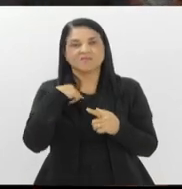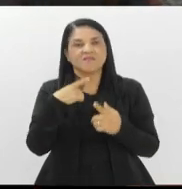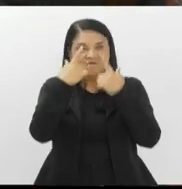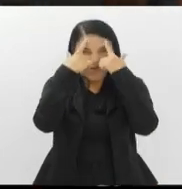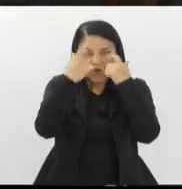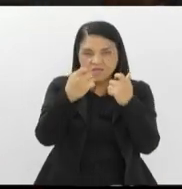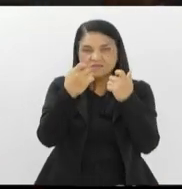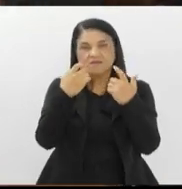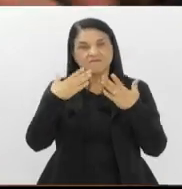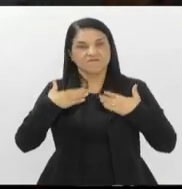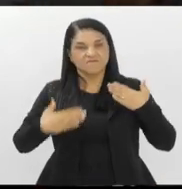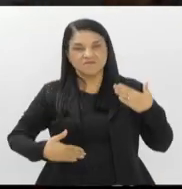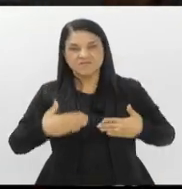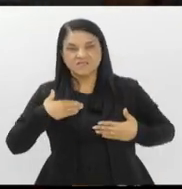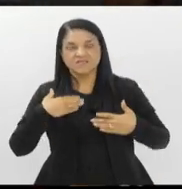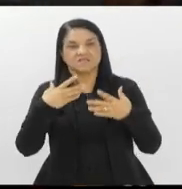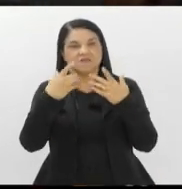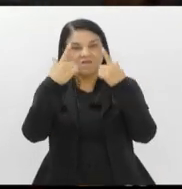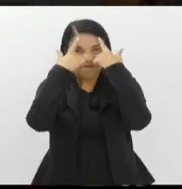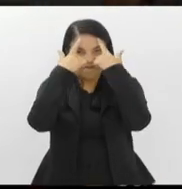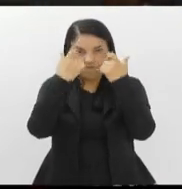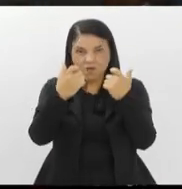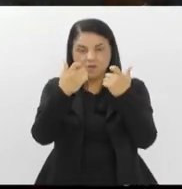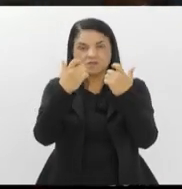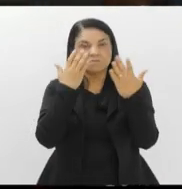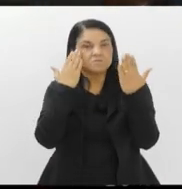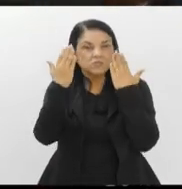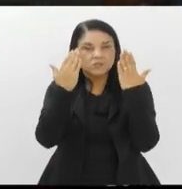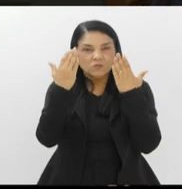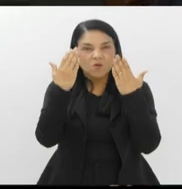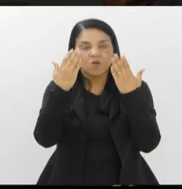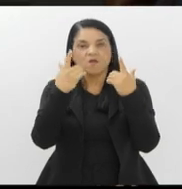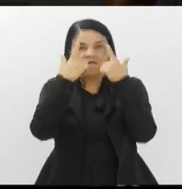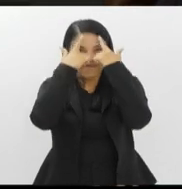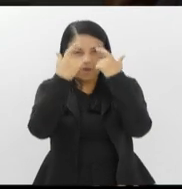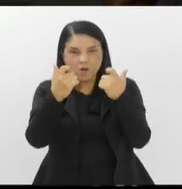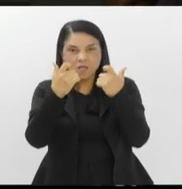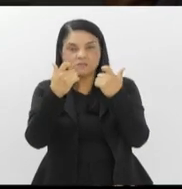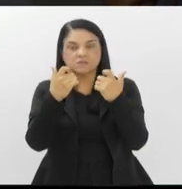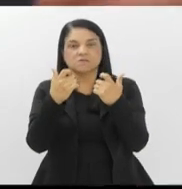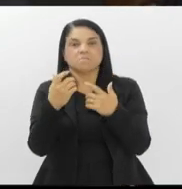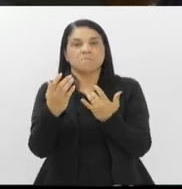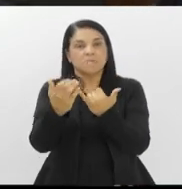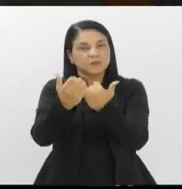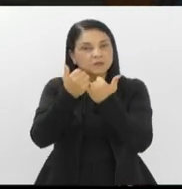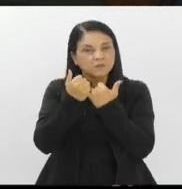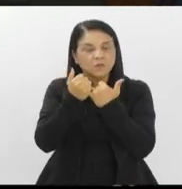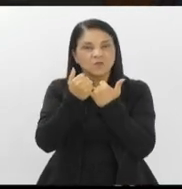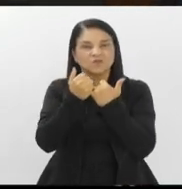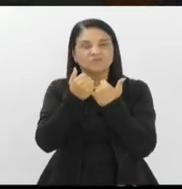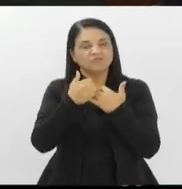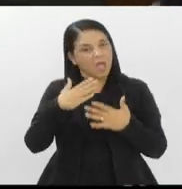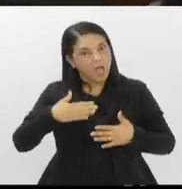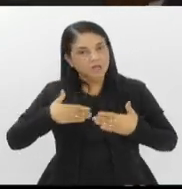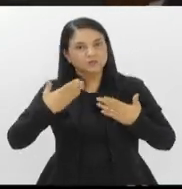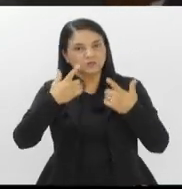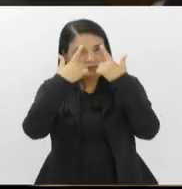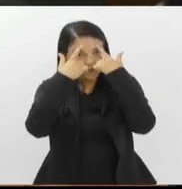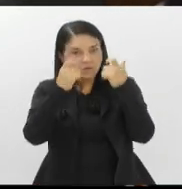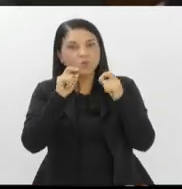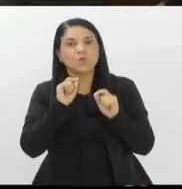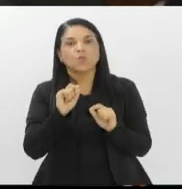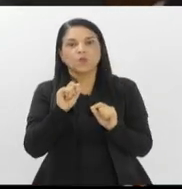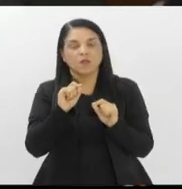psicológica, violência patrimonial, entre outras denúncias que são feitas. Uma coisa que está nos assustando é a